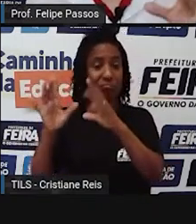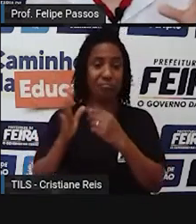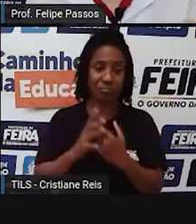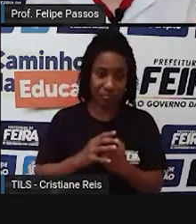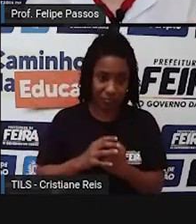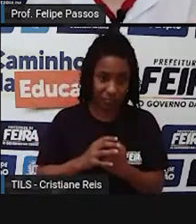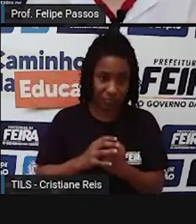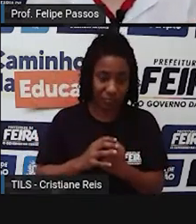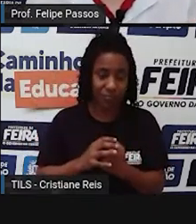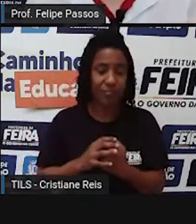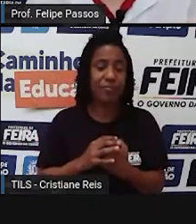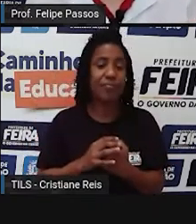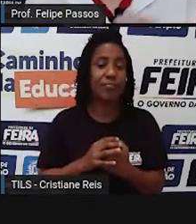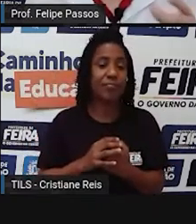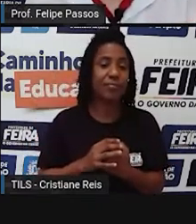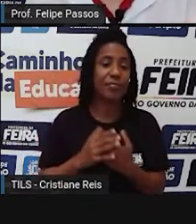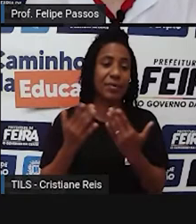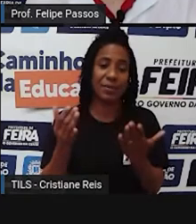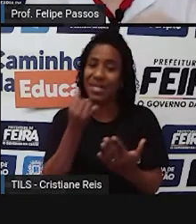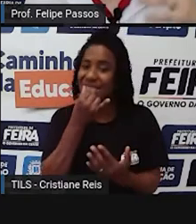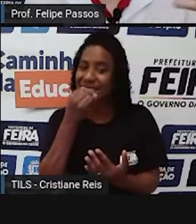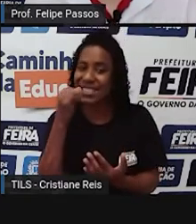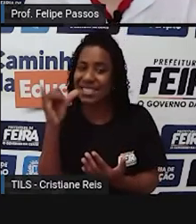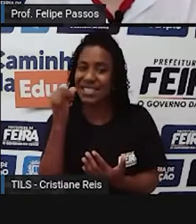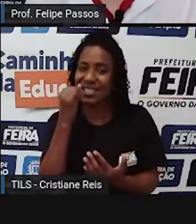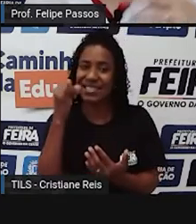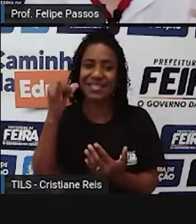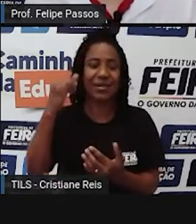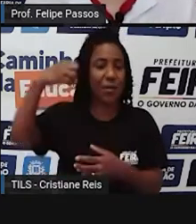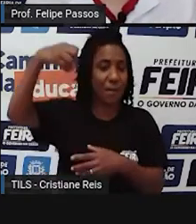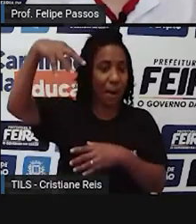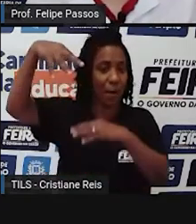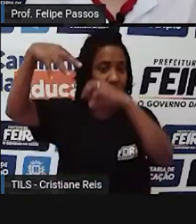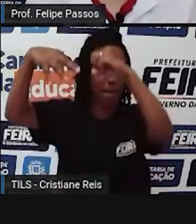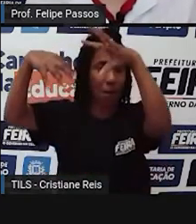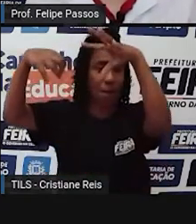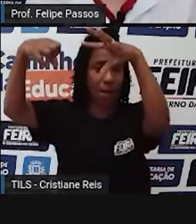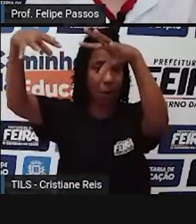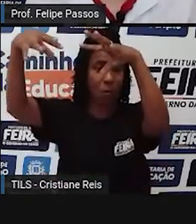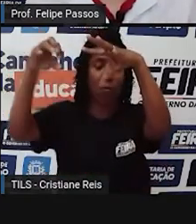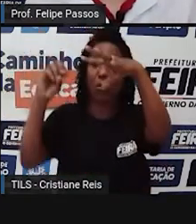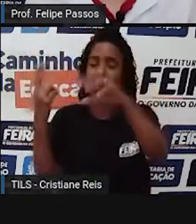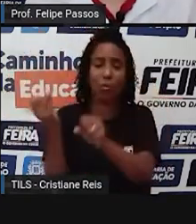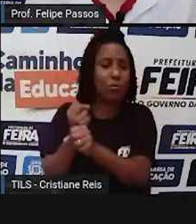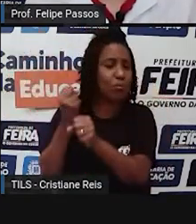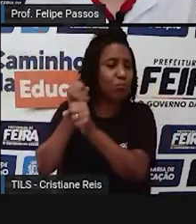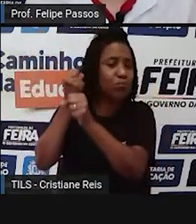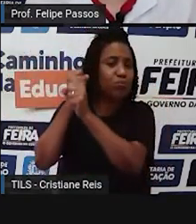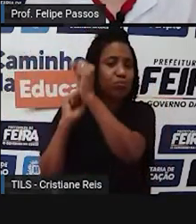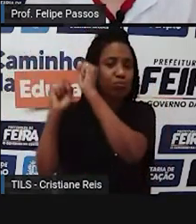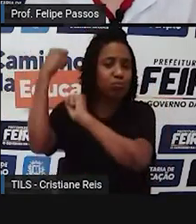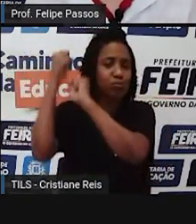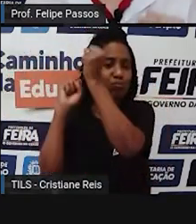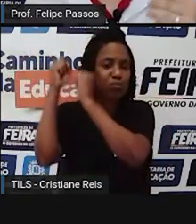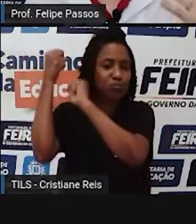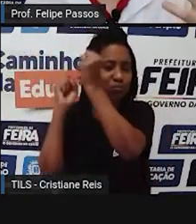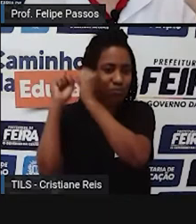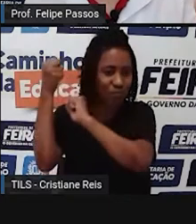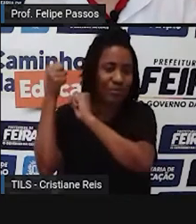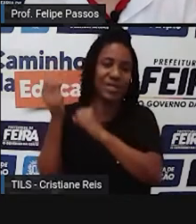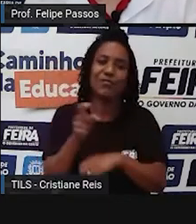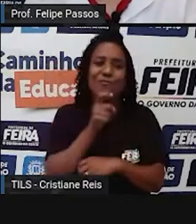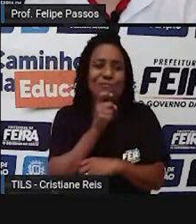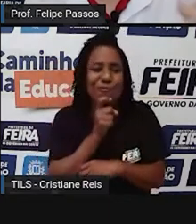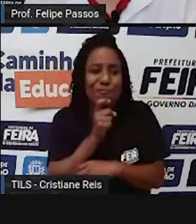Para ter uma energia elétrica, para manter diversas máquinas que a gente tem dentro de casa hoje em dia, para você